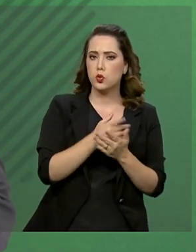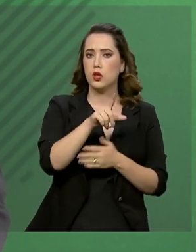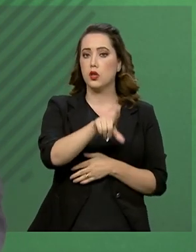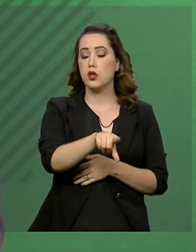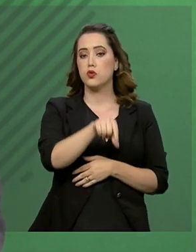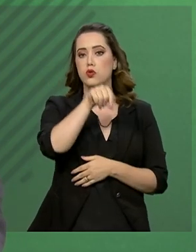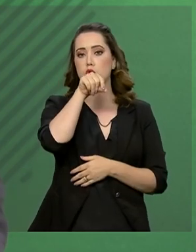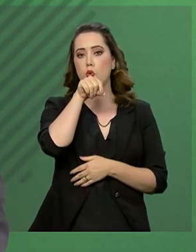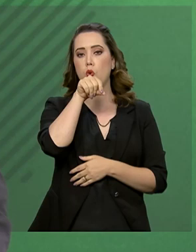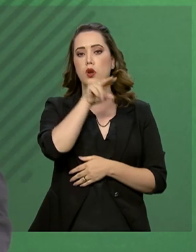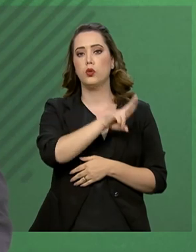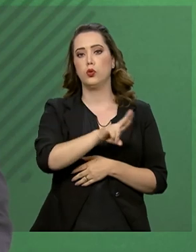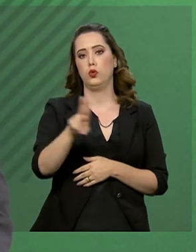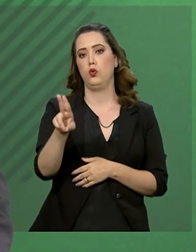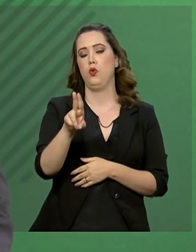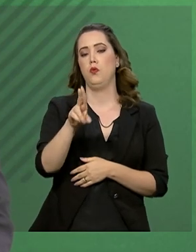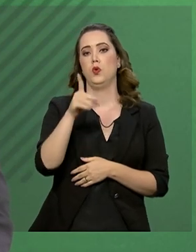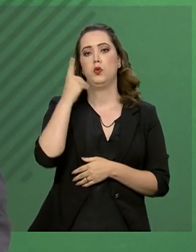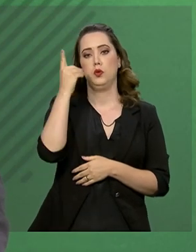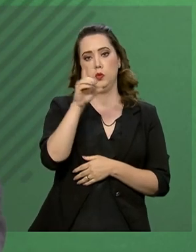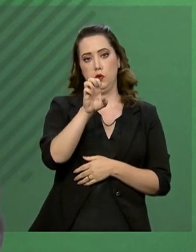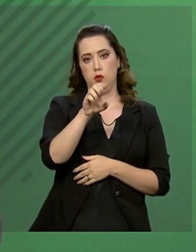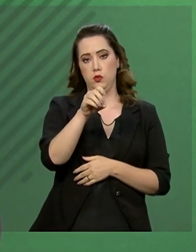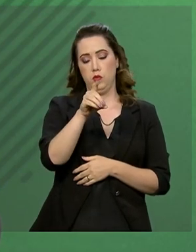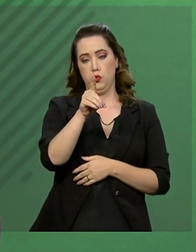do deputado Eduardo Bolsonaro para o cargo.